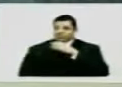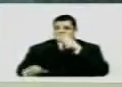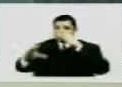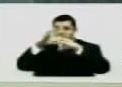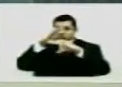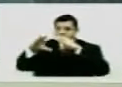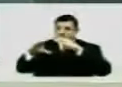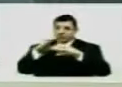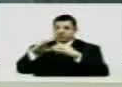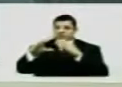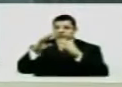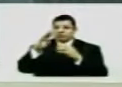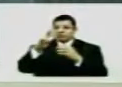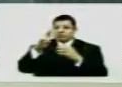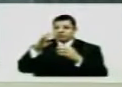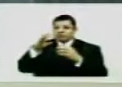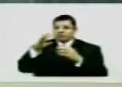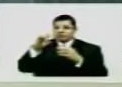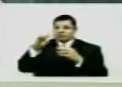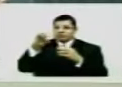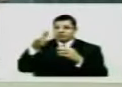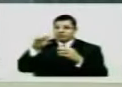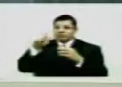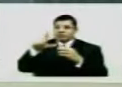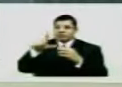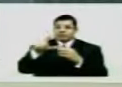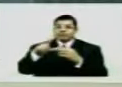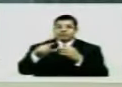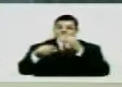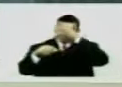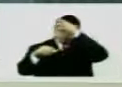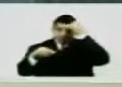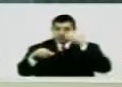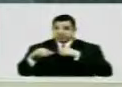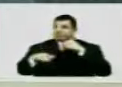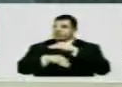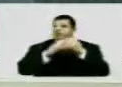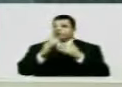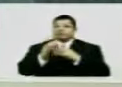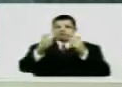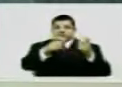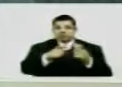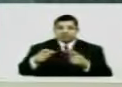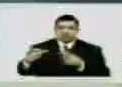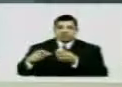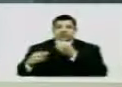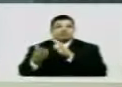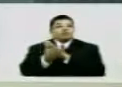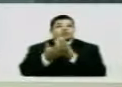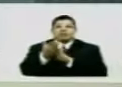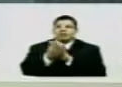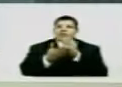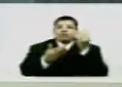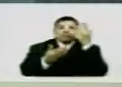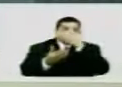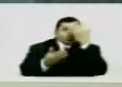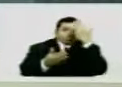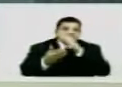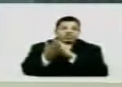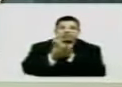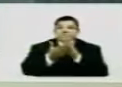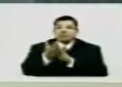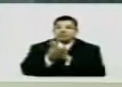comunicado uma central Manaus tem câmeras em tudo quanto é canto Ninguém viu esse